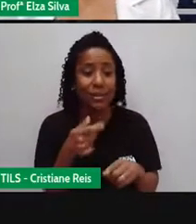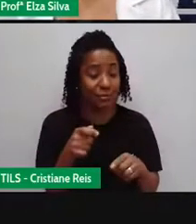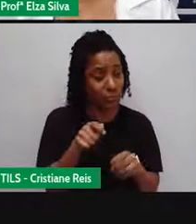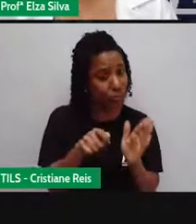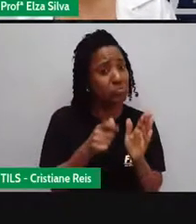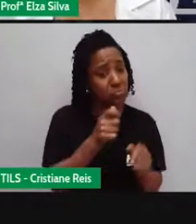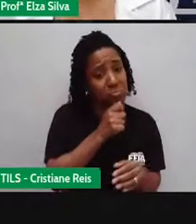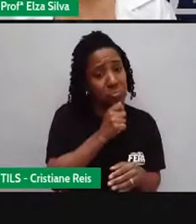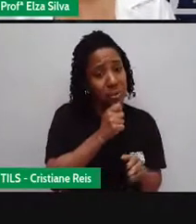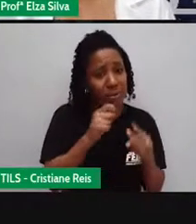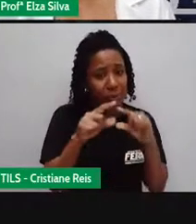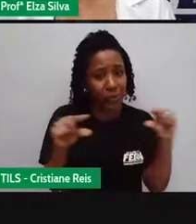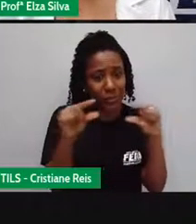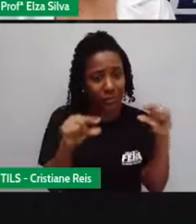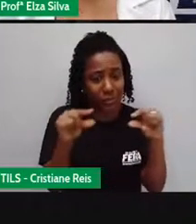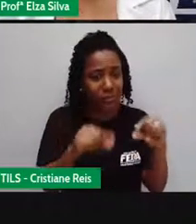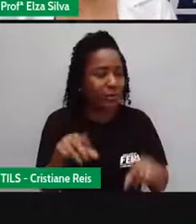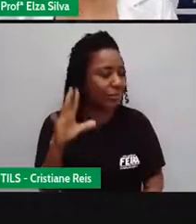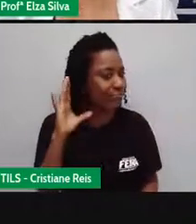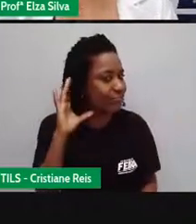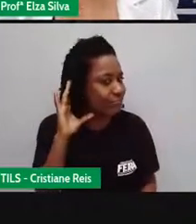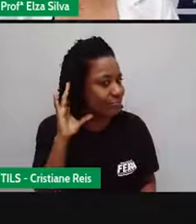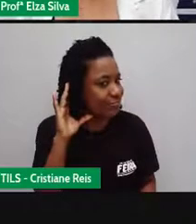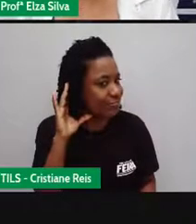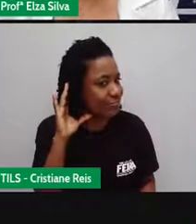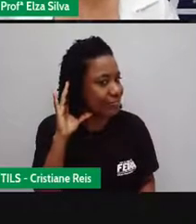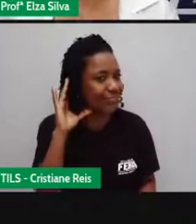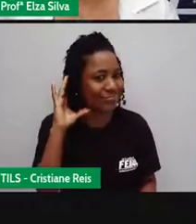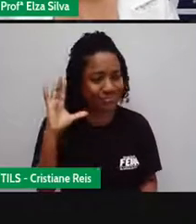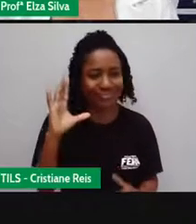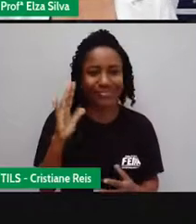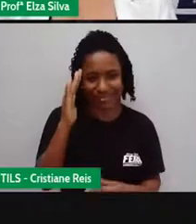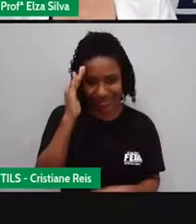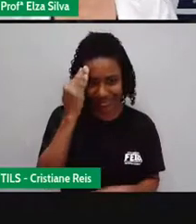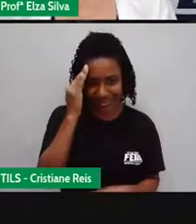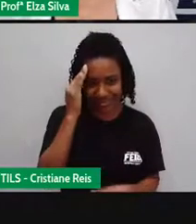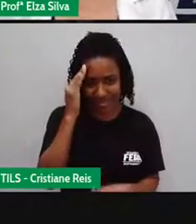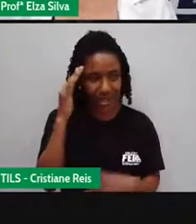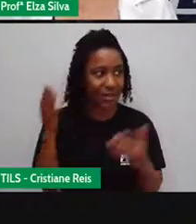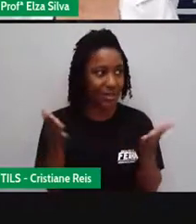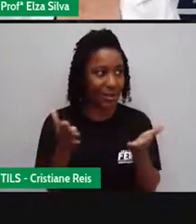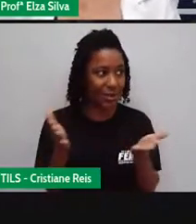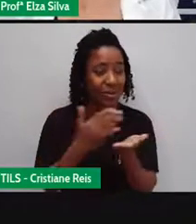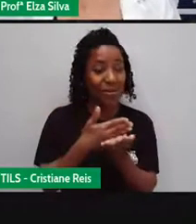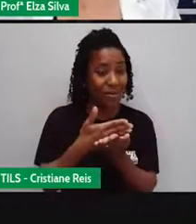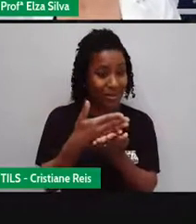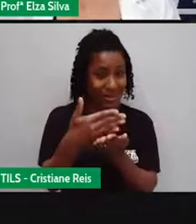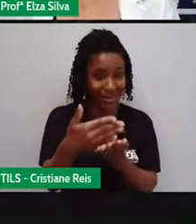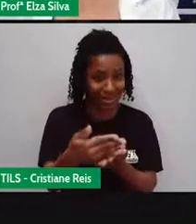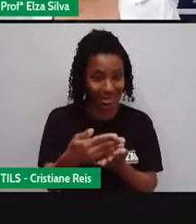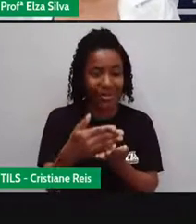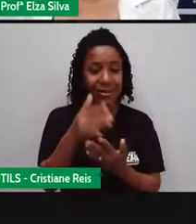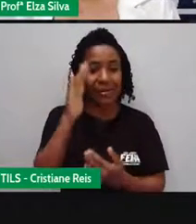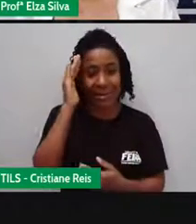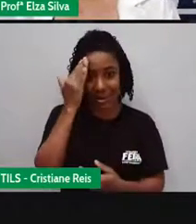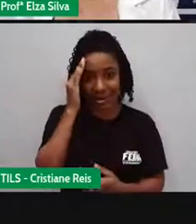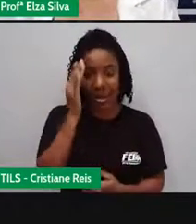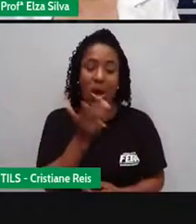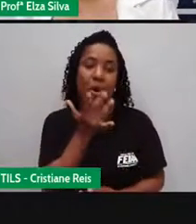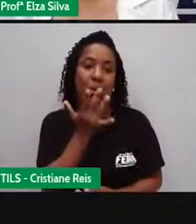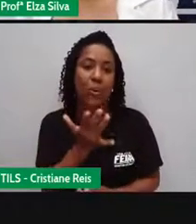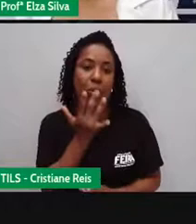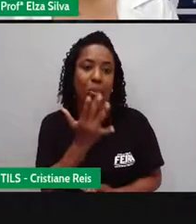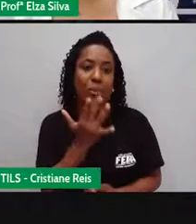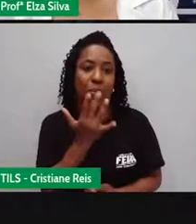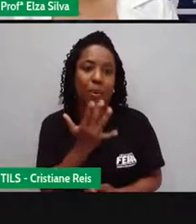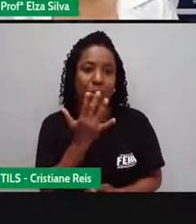necessary, with legendas. Ok? But let's start by trying to understand the colors of the Olympic